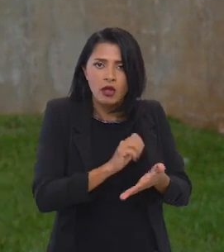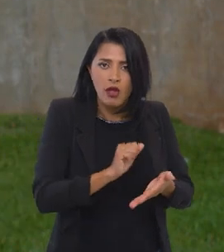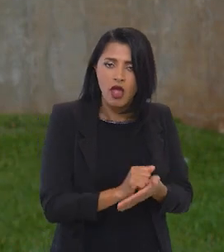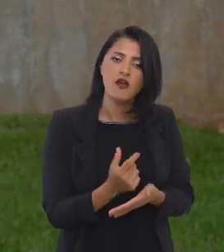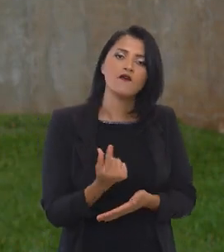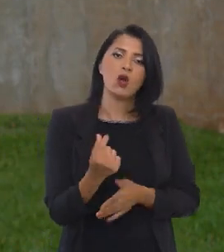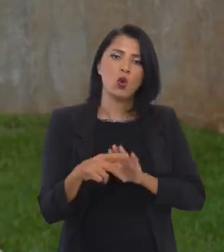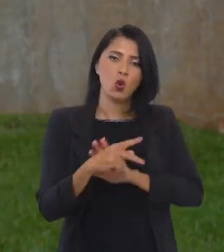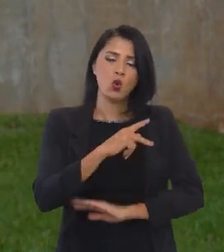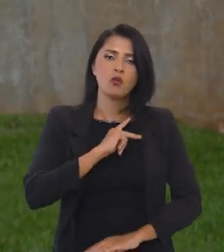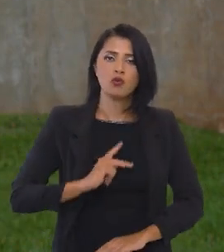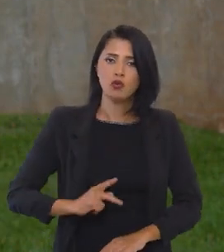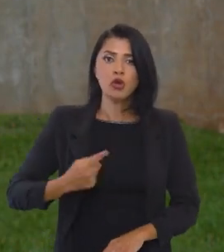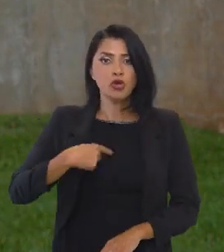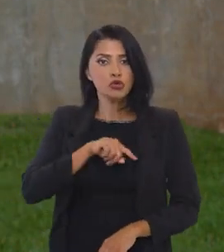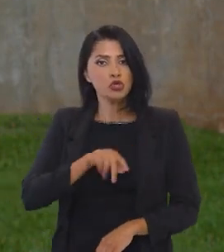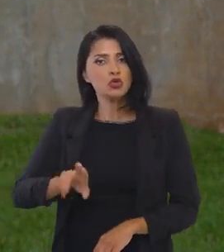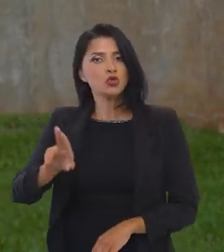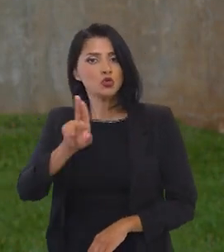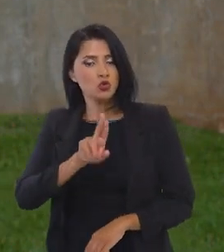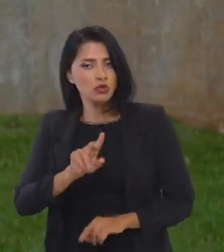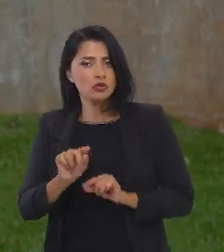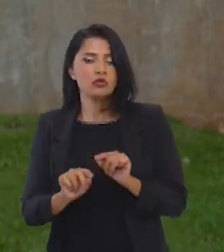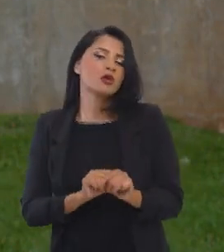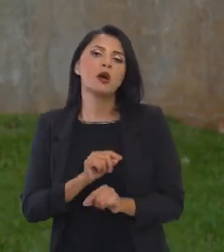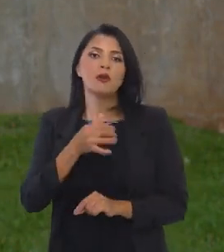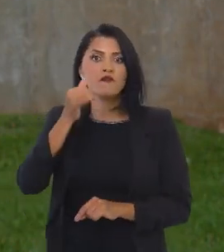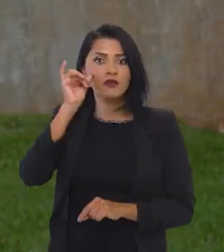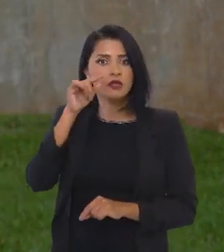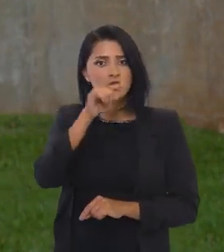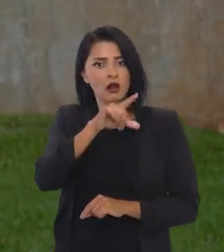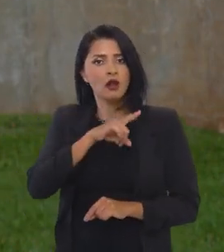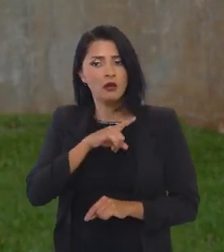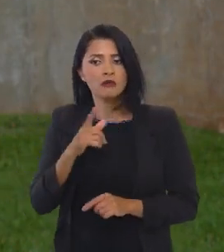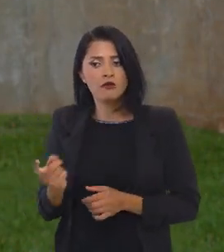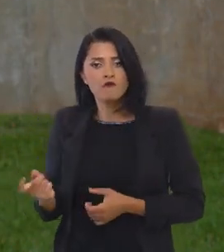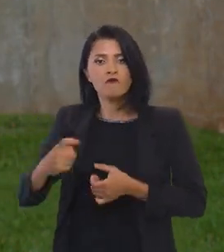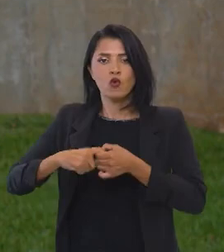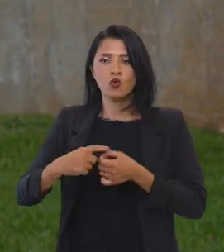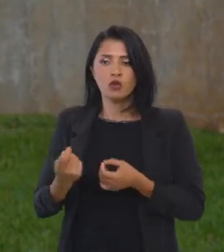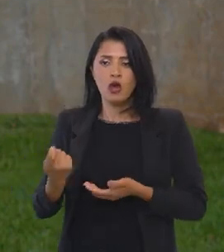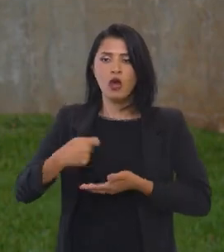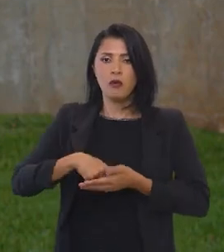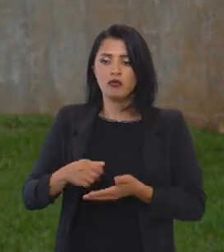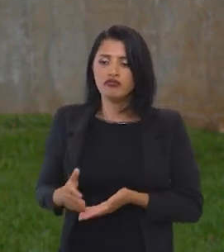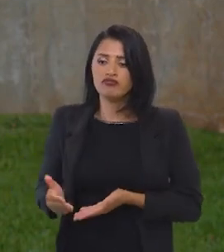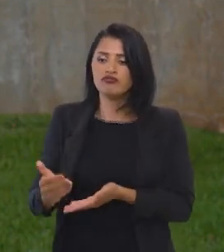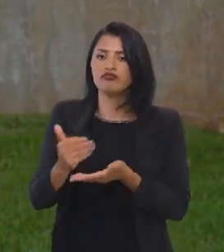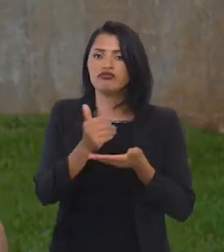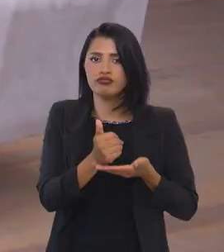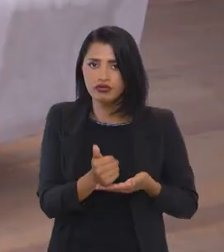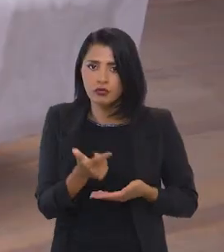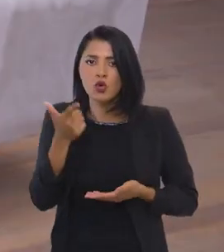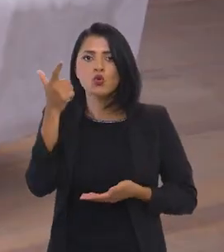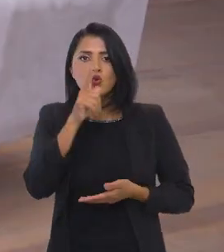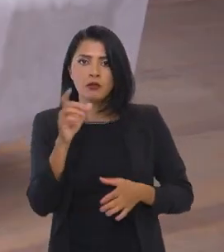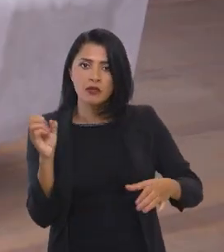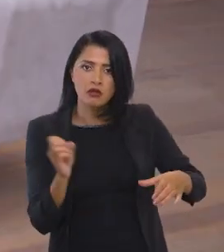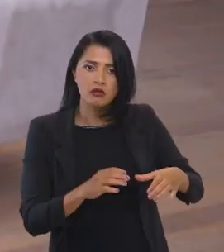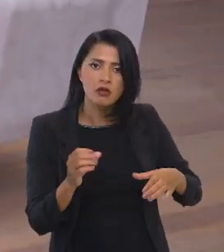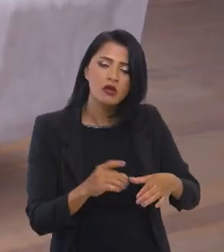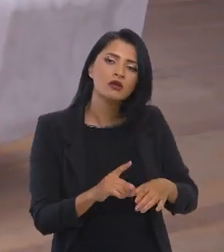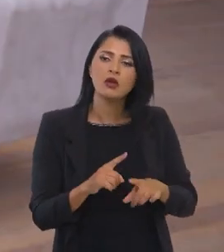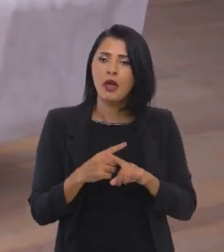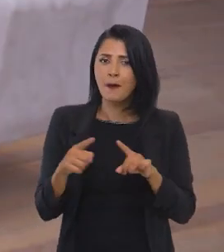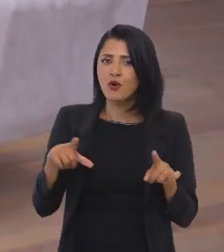são valores públicos, então valores que nós usamos a estrutura da Fazenda Nacional para recuperar, para arrecadar, para trazer